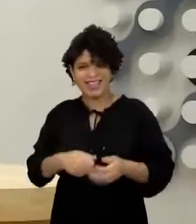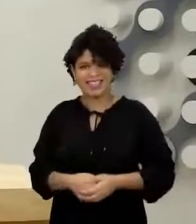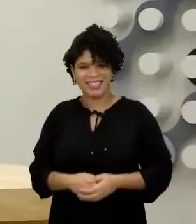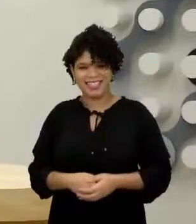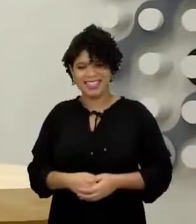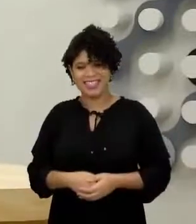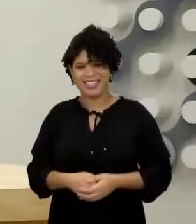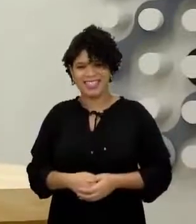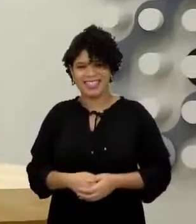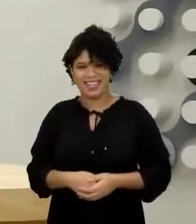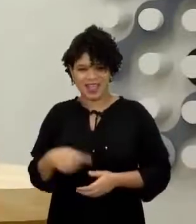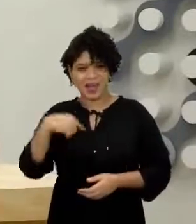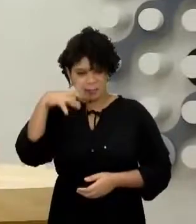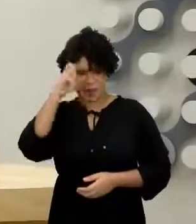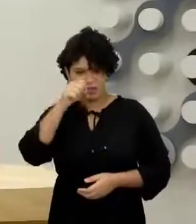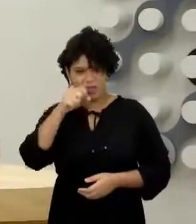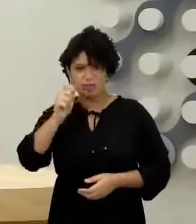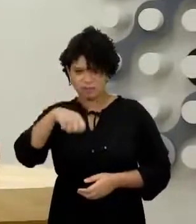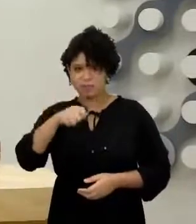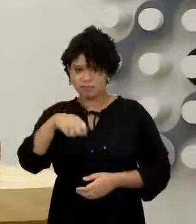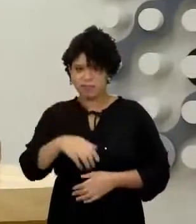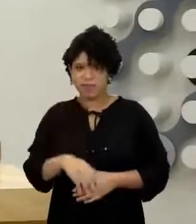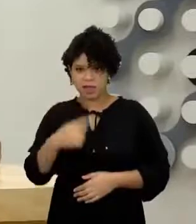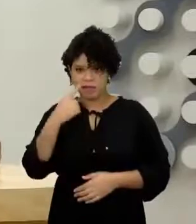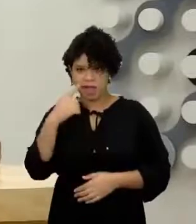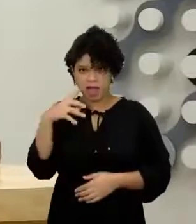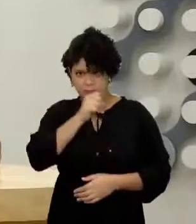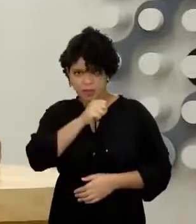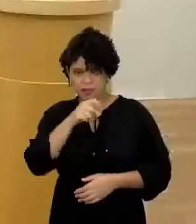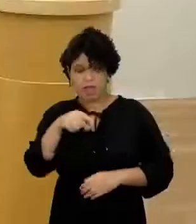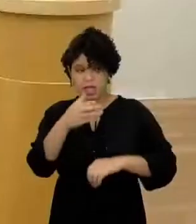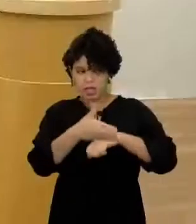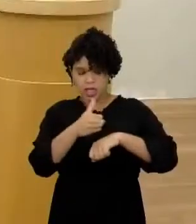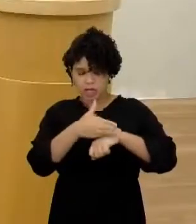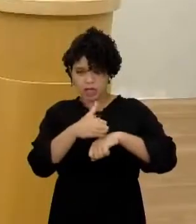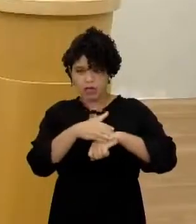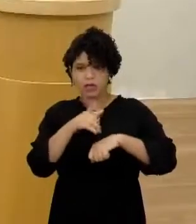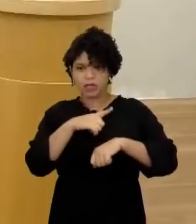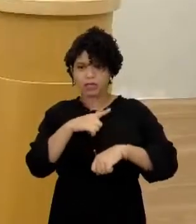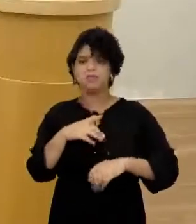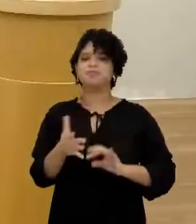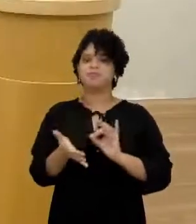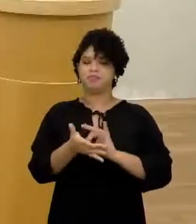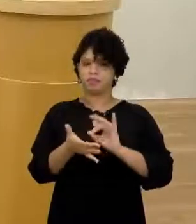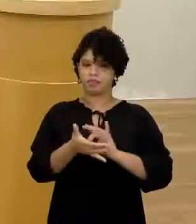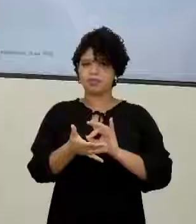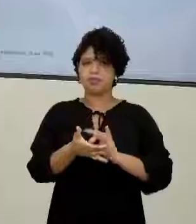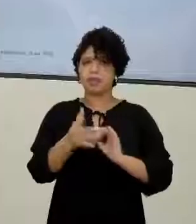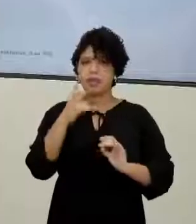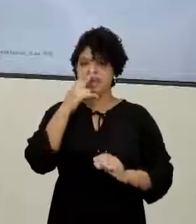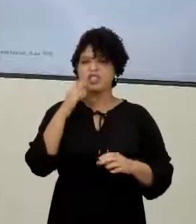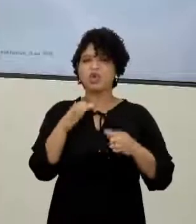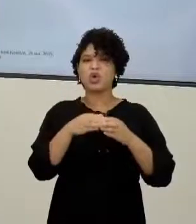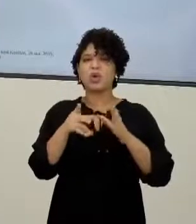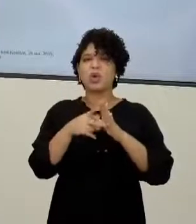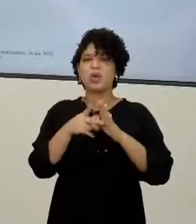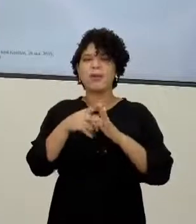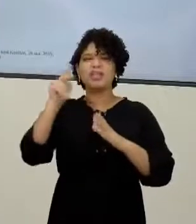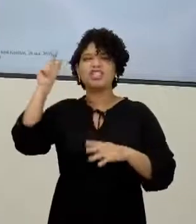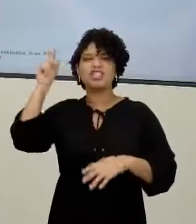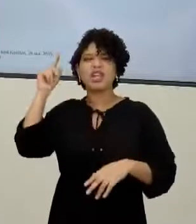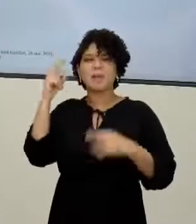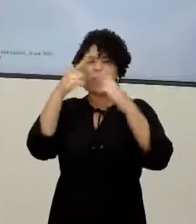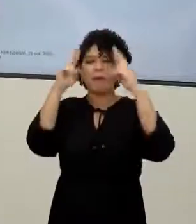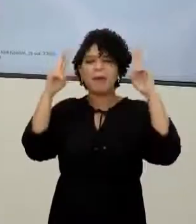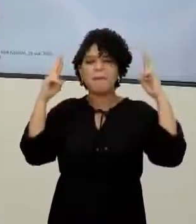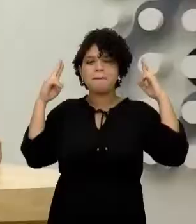Ru! Eu aprendi aí o esquema do... a sincronia Você viu o treinamento Me lembra dos espartanos, né? Lembra dos espartanos E gostou lá do